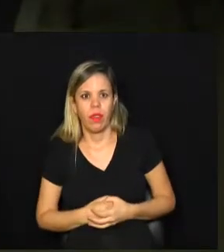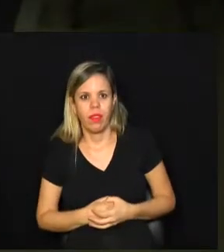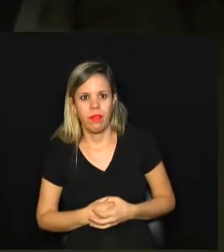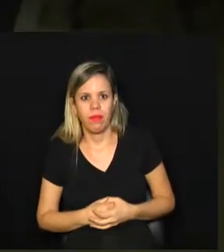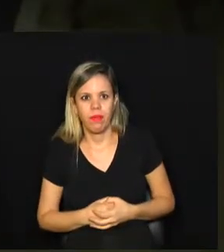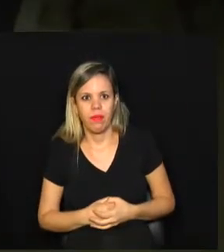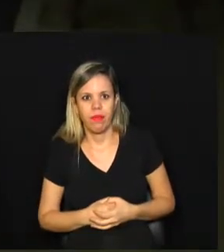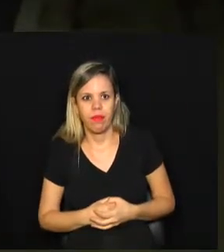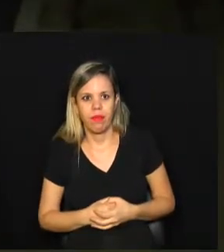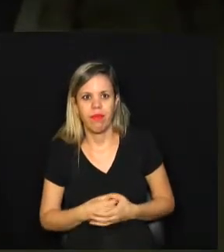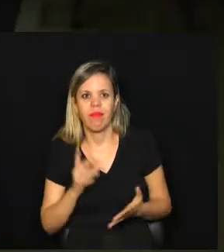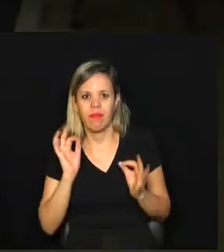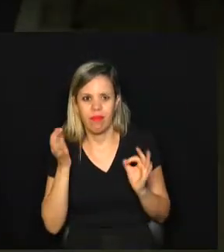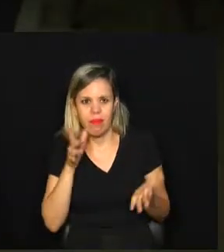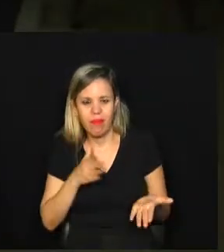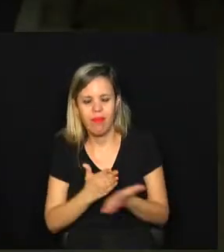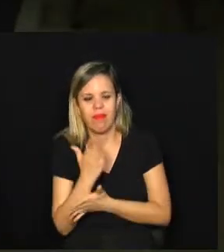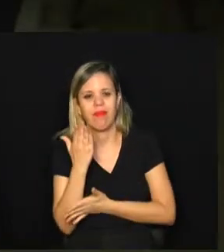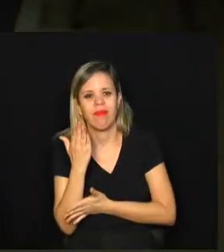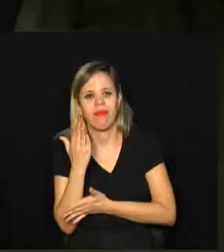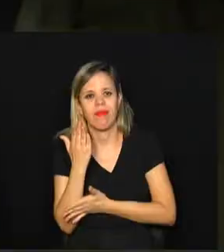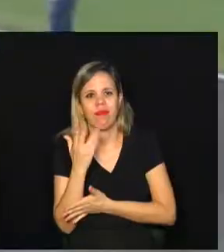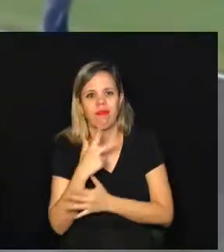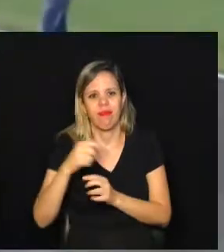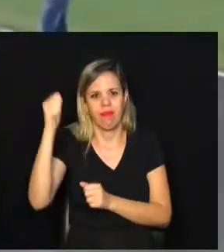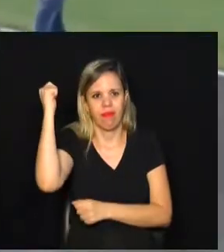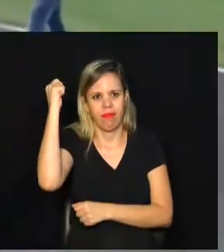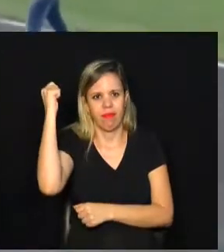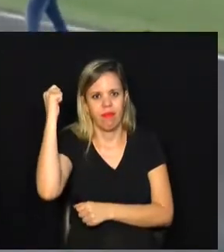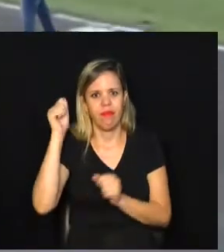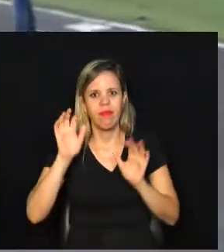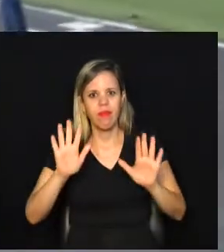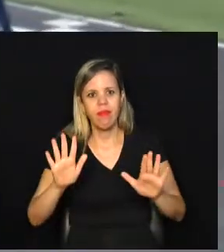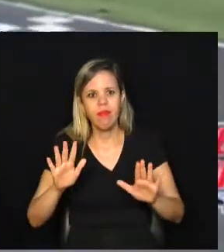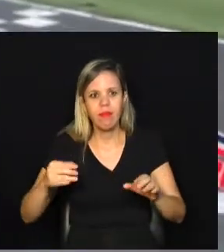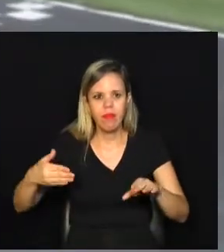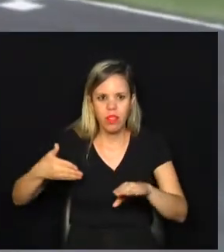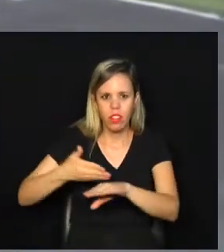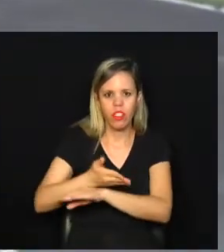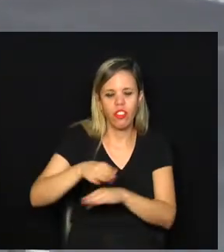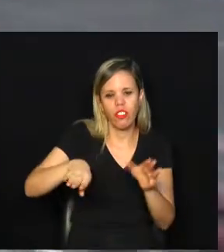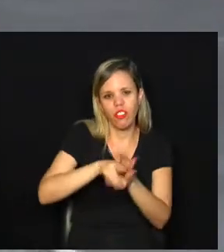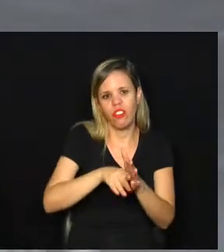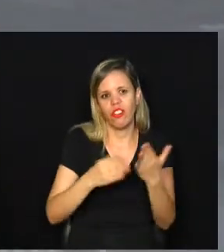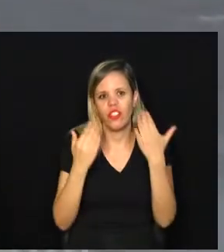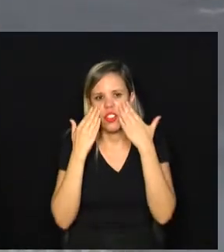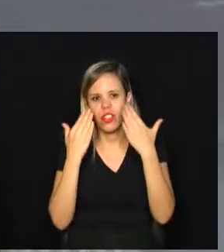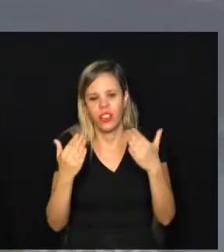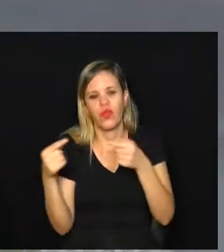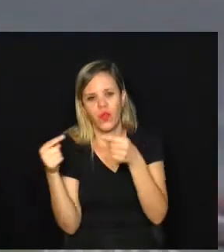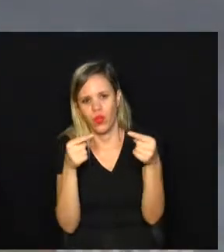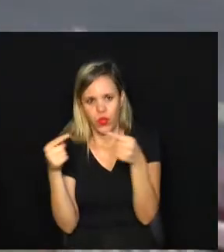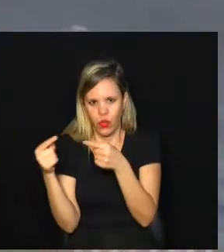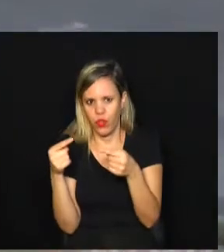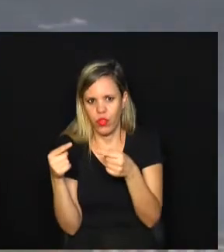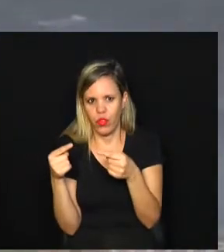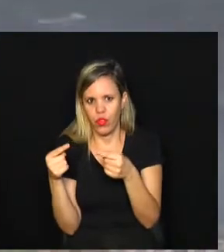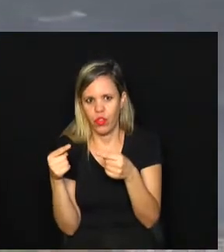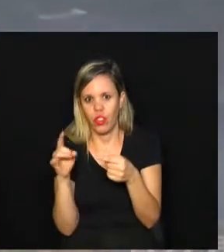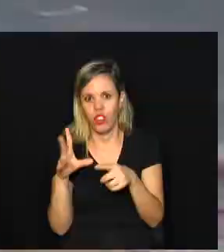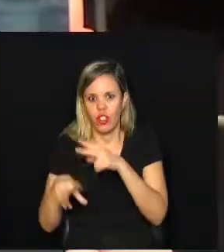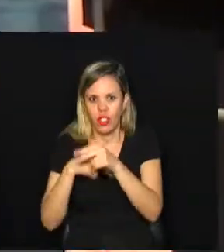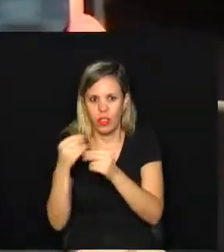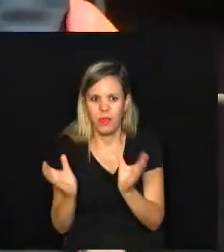E deu certo, eu consegui ser campeão. Mas cruzar a linha de chegada na frente da concorrência não rendeu só um